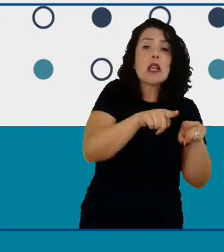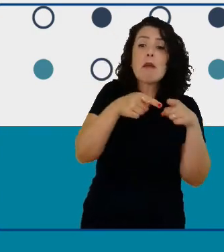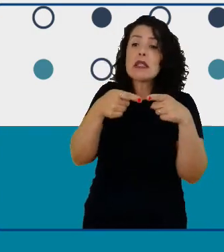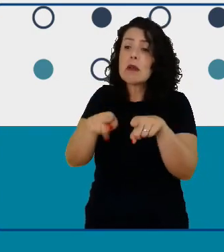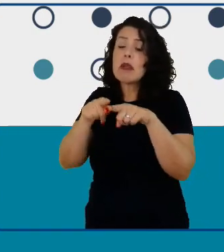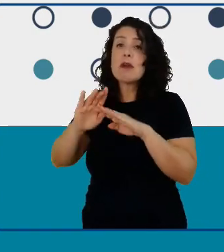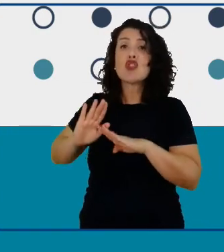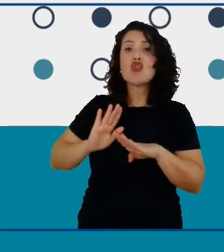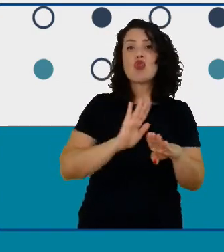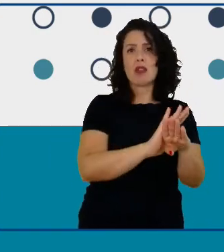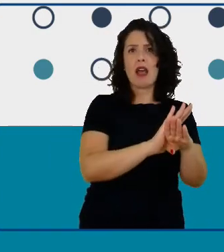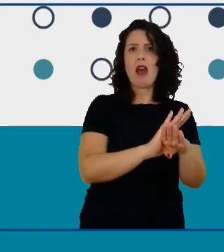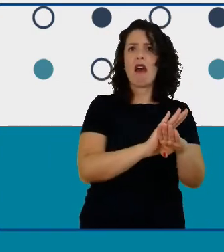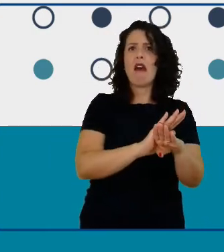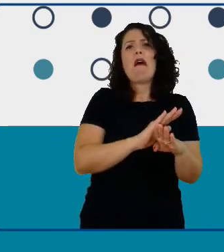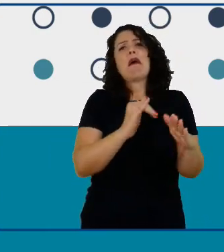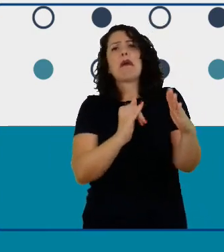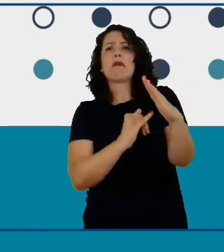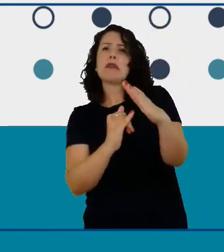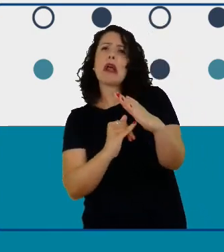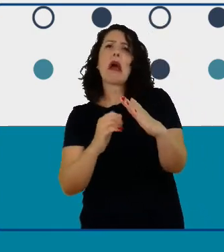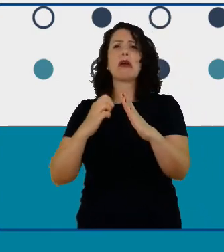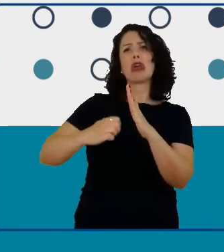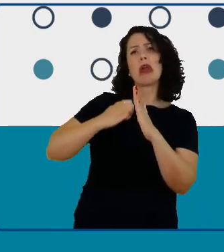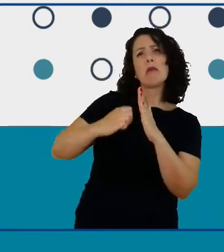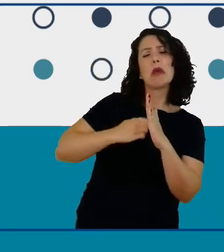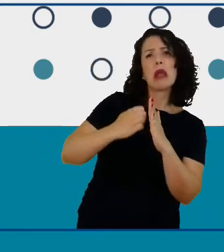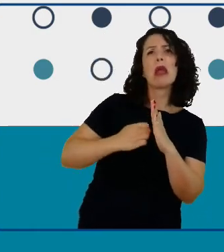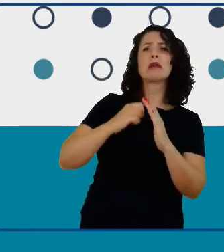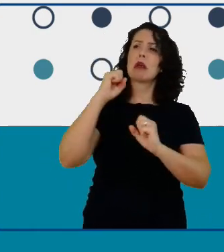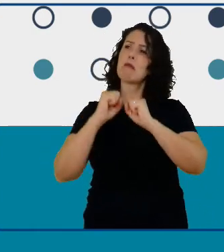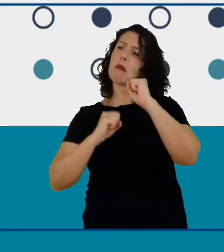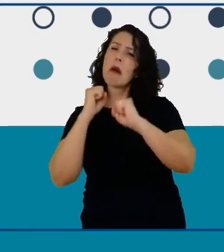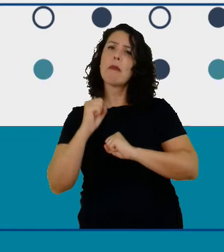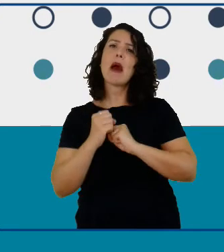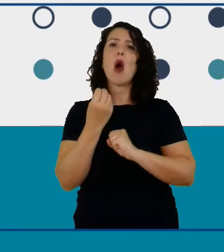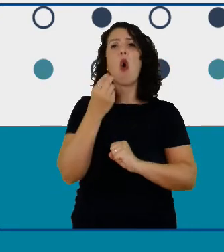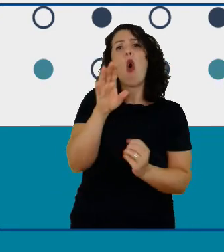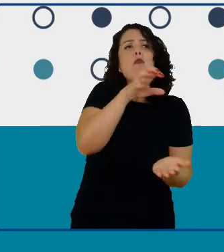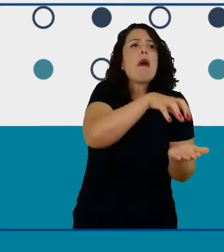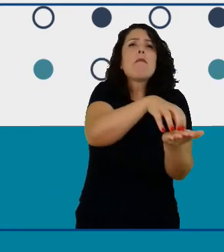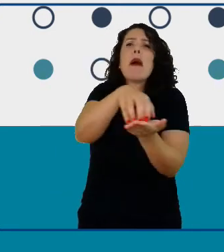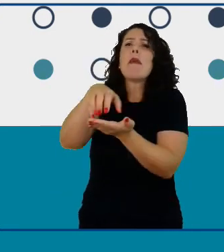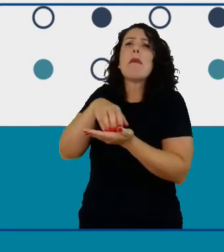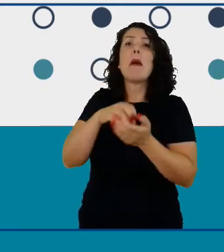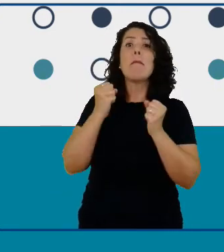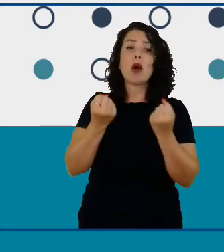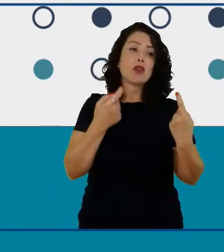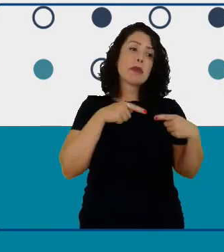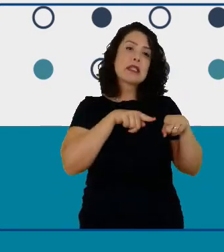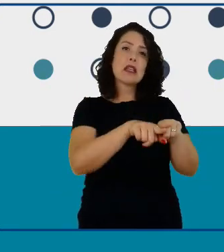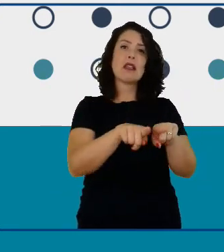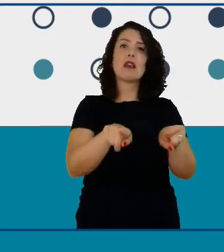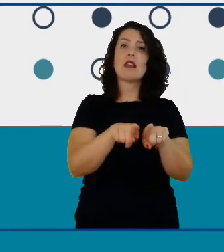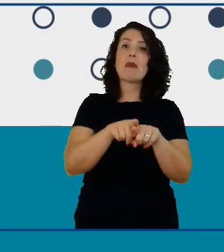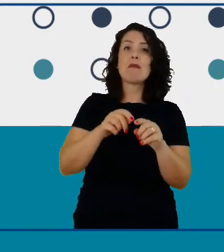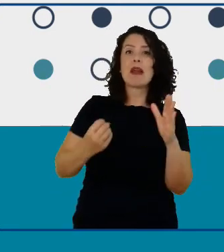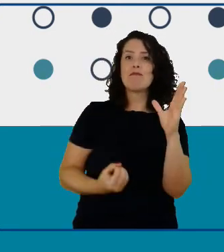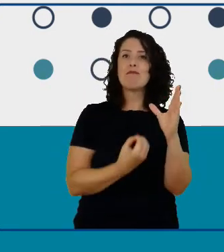entidades pode ser empresas organizações até mesmo como o Tom falou